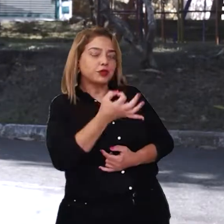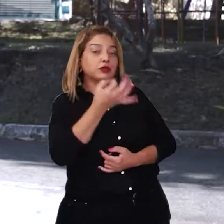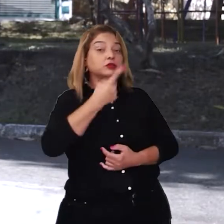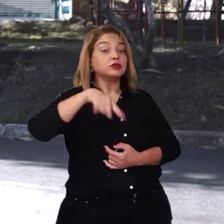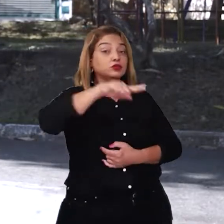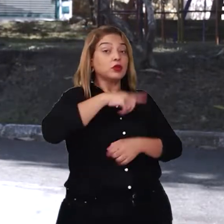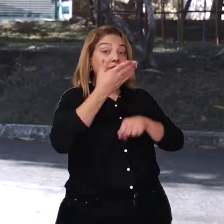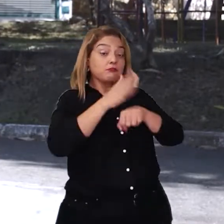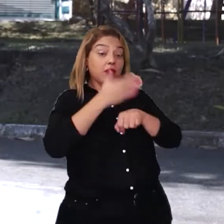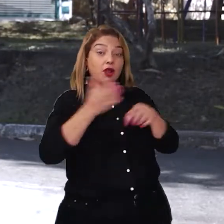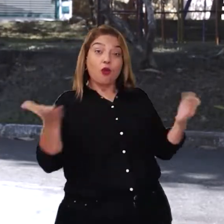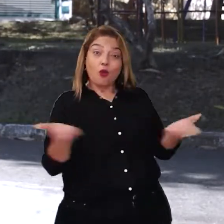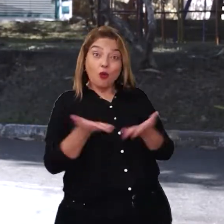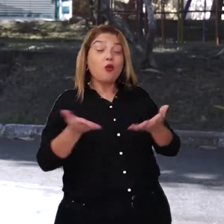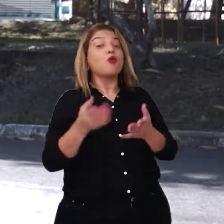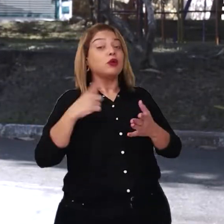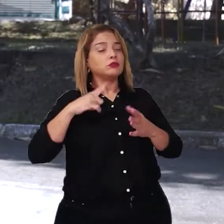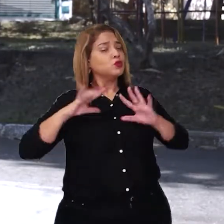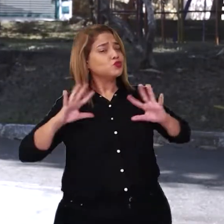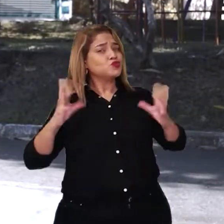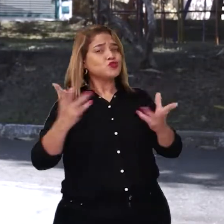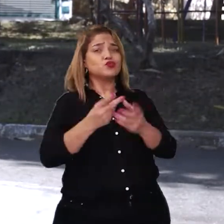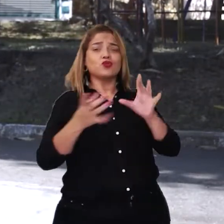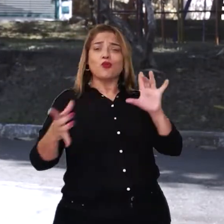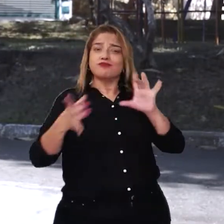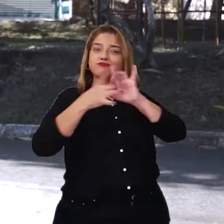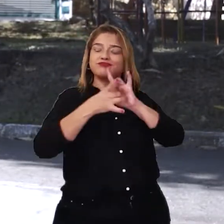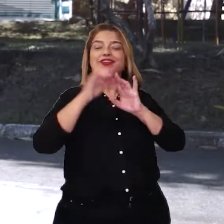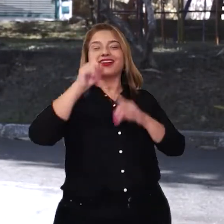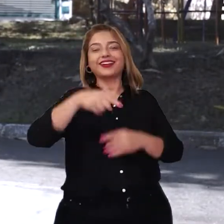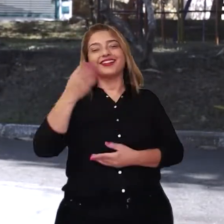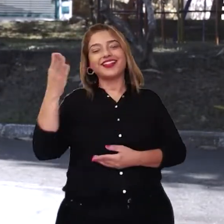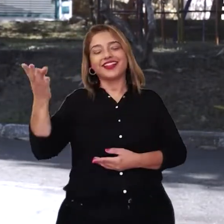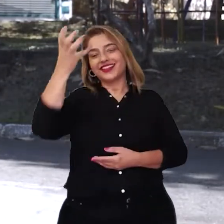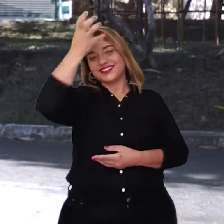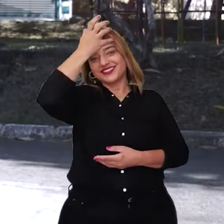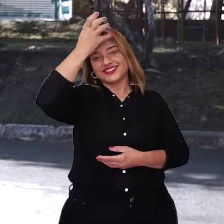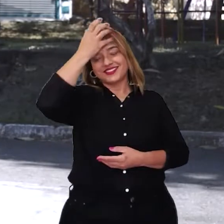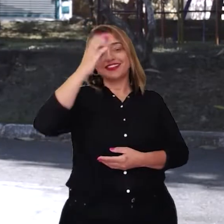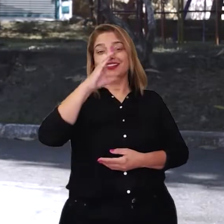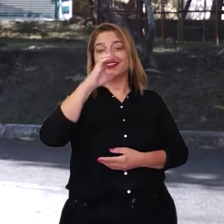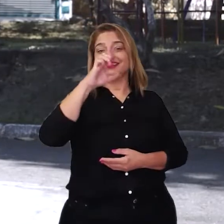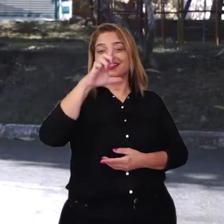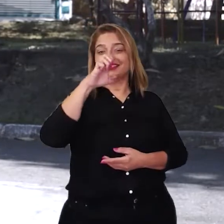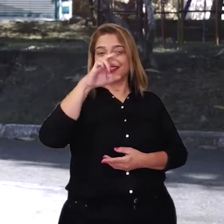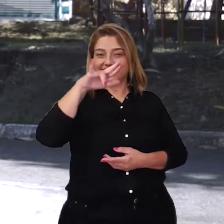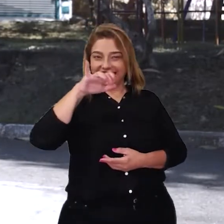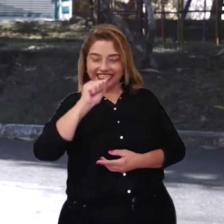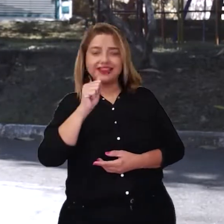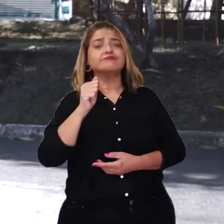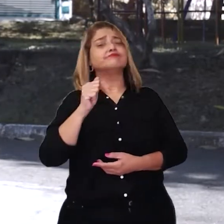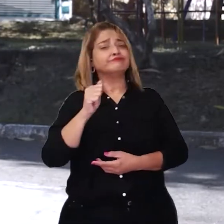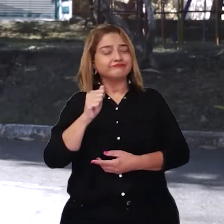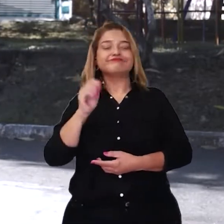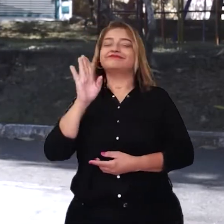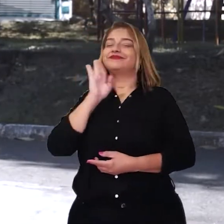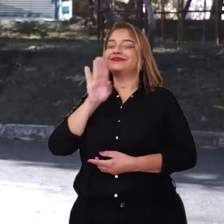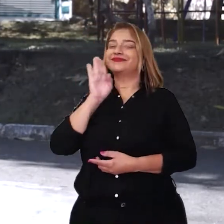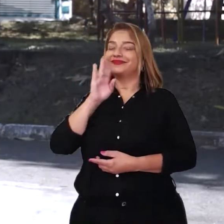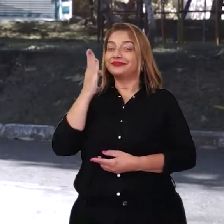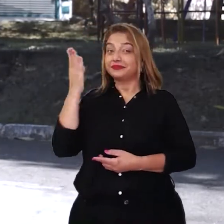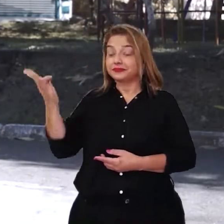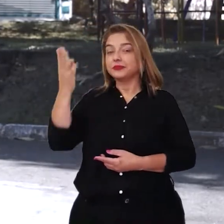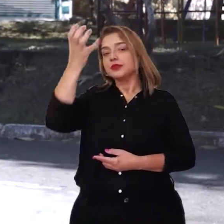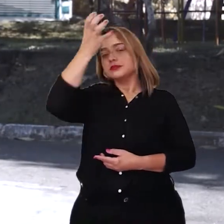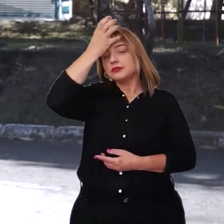a nossa prática em rede de hoje tem tudo a ver com isso e vem direto do CEMEI Cecília Meirelles. Conta aí, Beto. Ah, que legal a ideia,